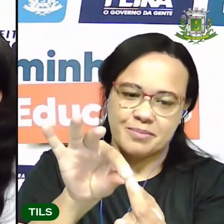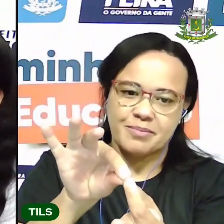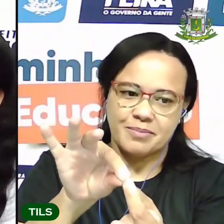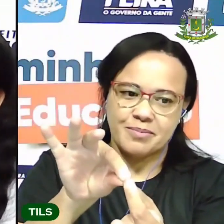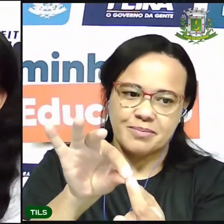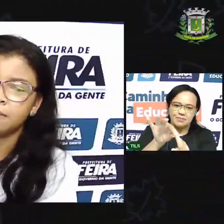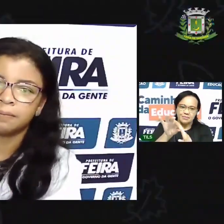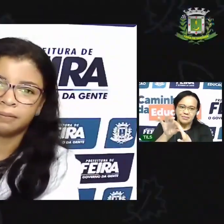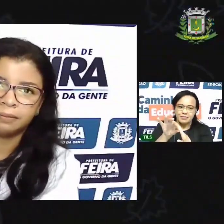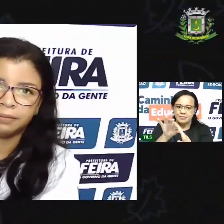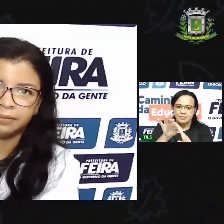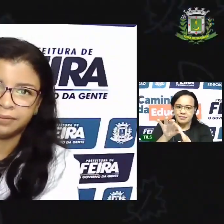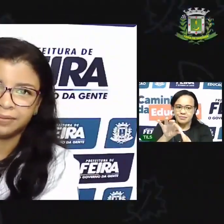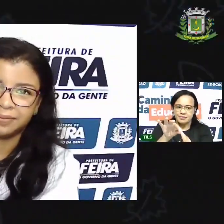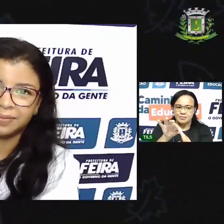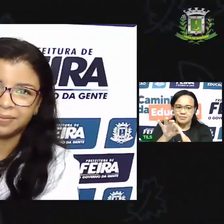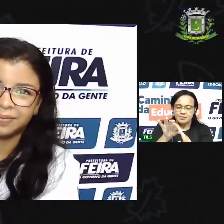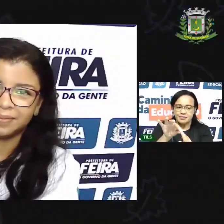Tá vendo?